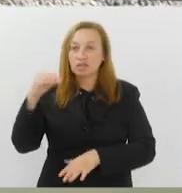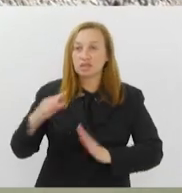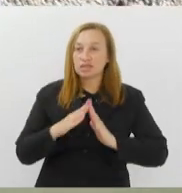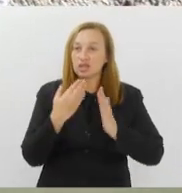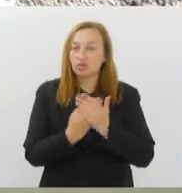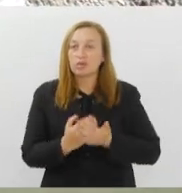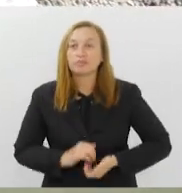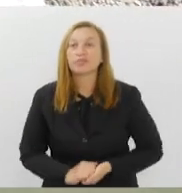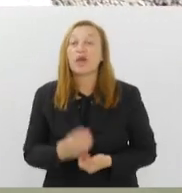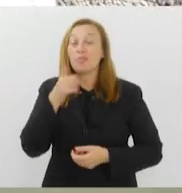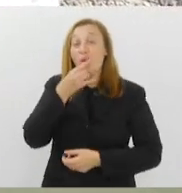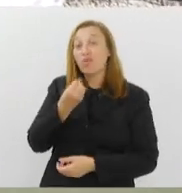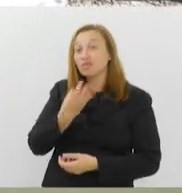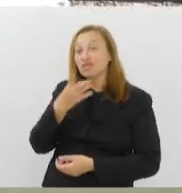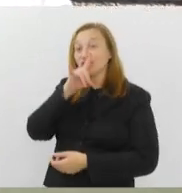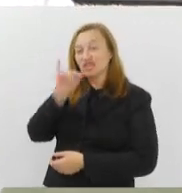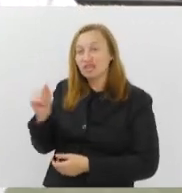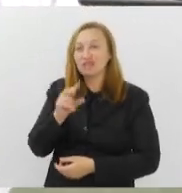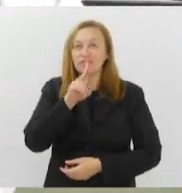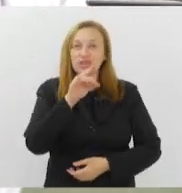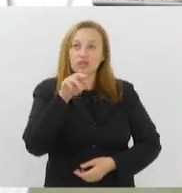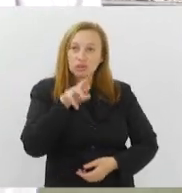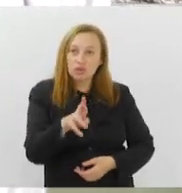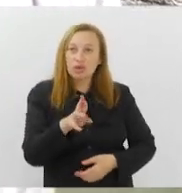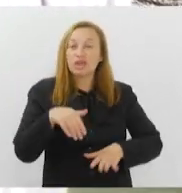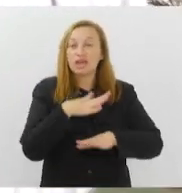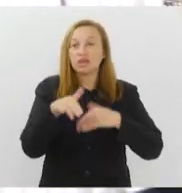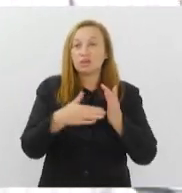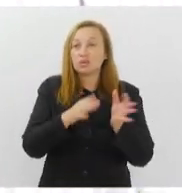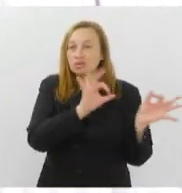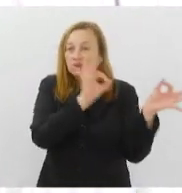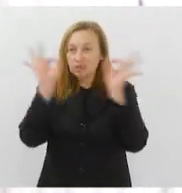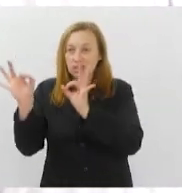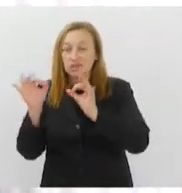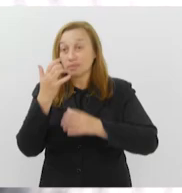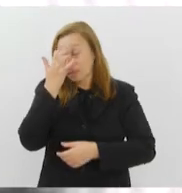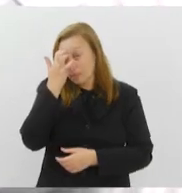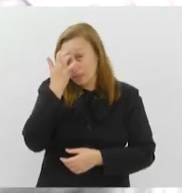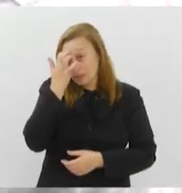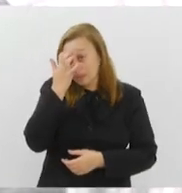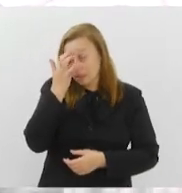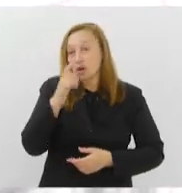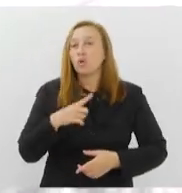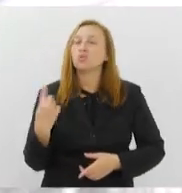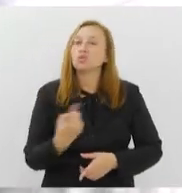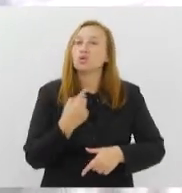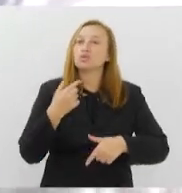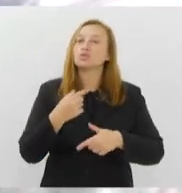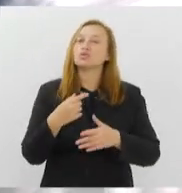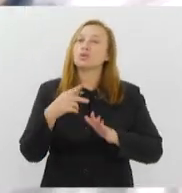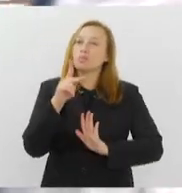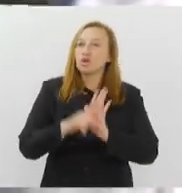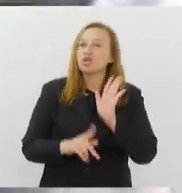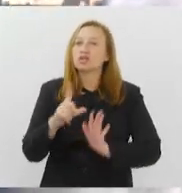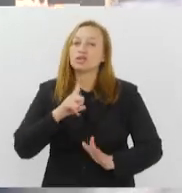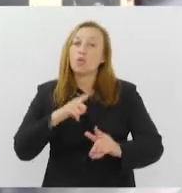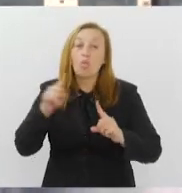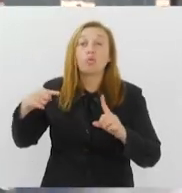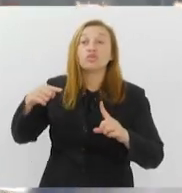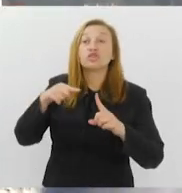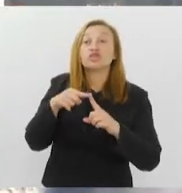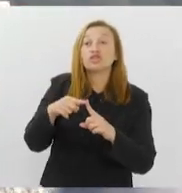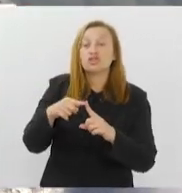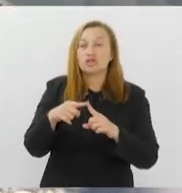Bom dia, Vitor! Bom dia a todos que estão aqui assistindo. Bem, o nosso projeto tem o objetivo de